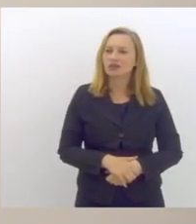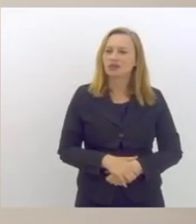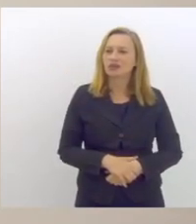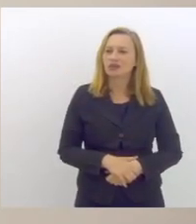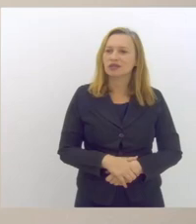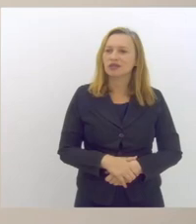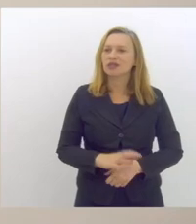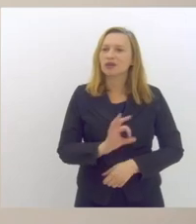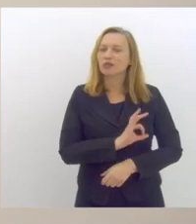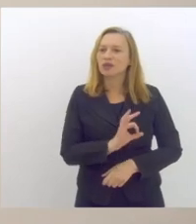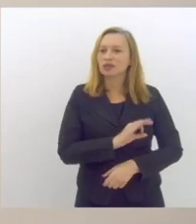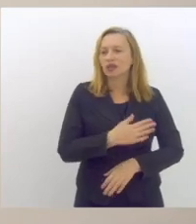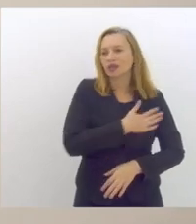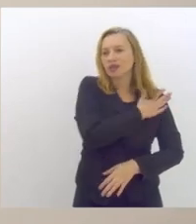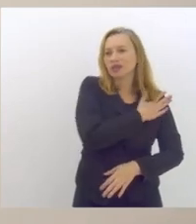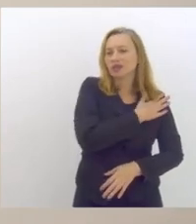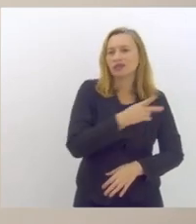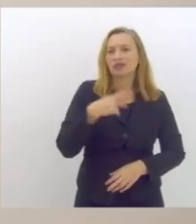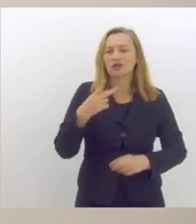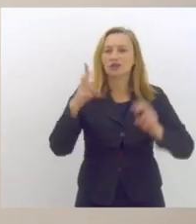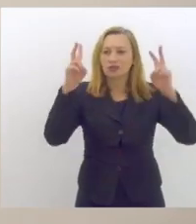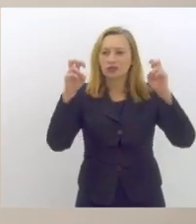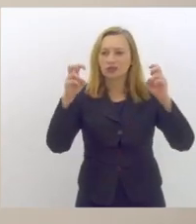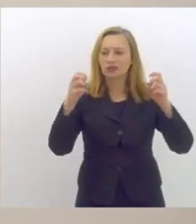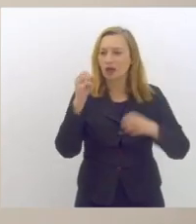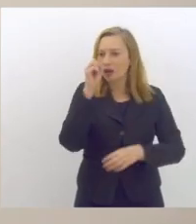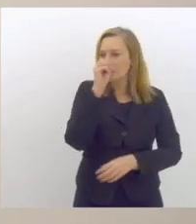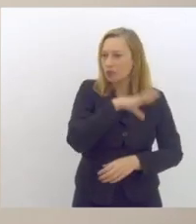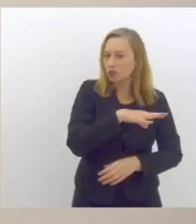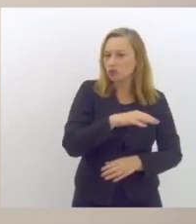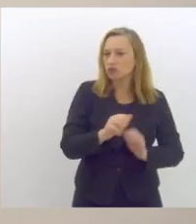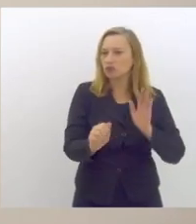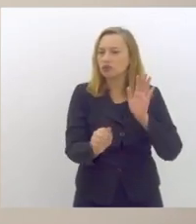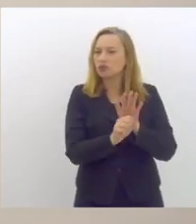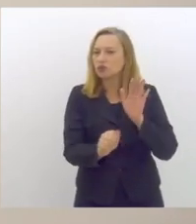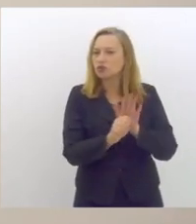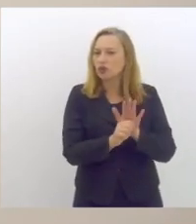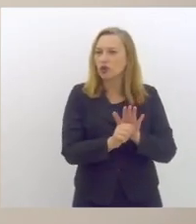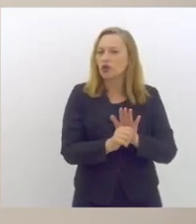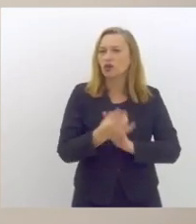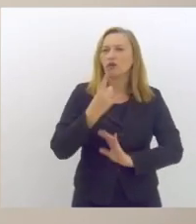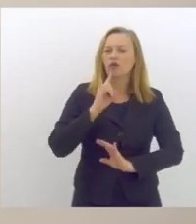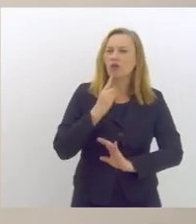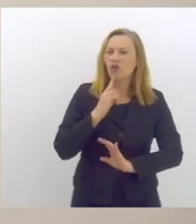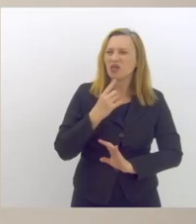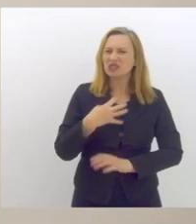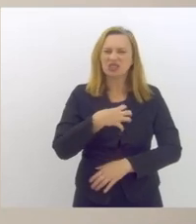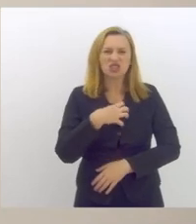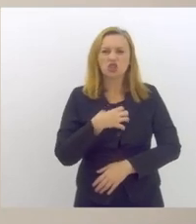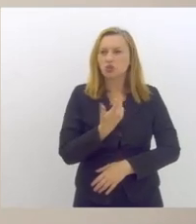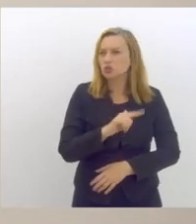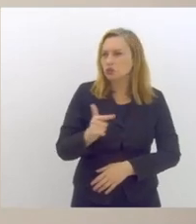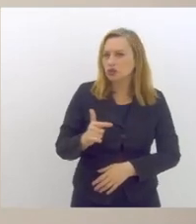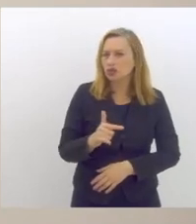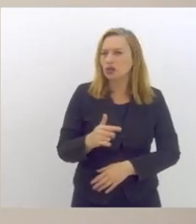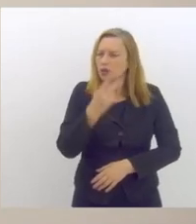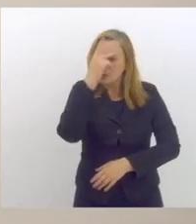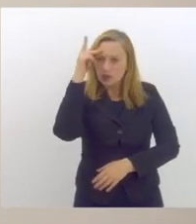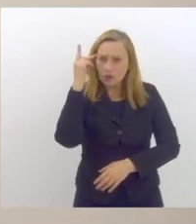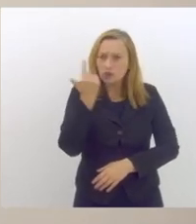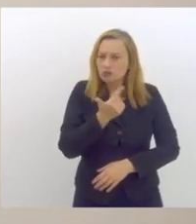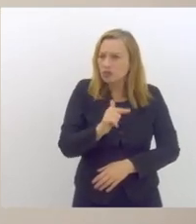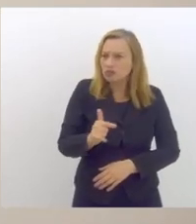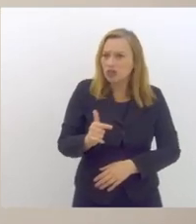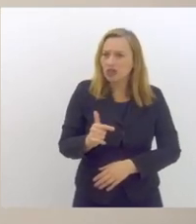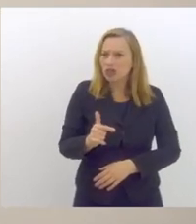policiais militares tratarem sobre a questão de abuso de drogas e abuso de álcool o que para mim não faz o menor sentido são pessoas que não têm